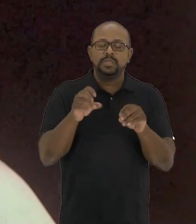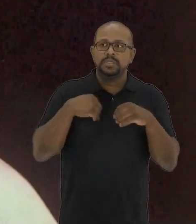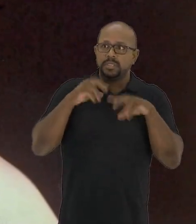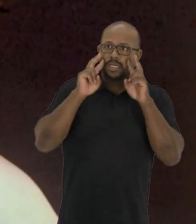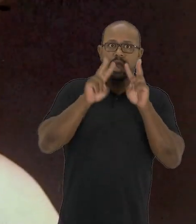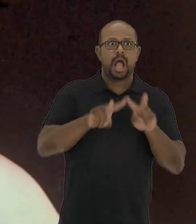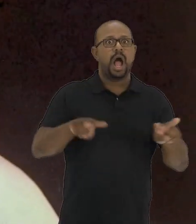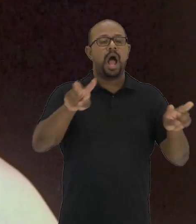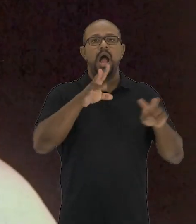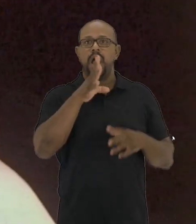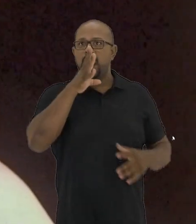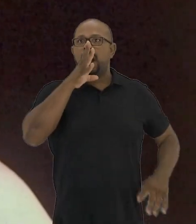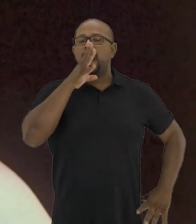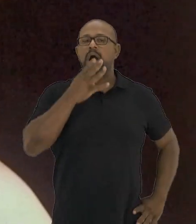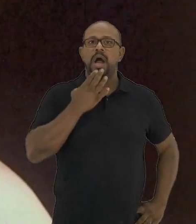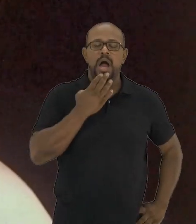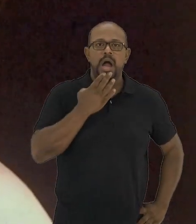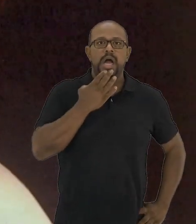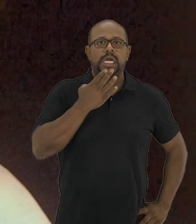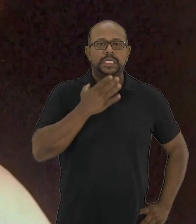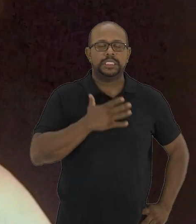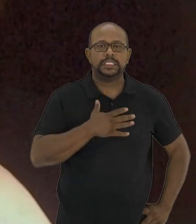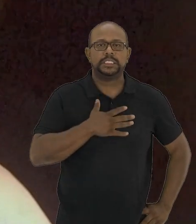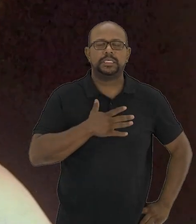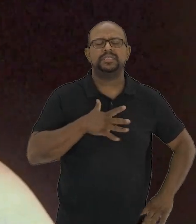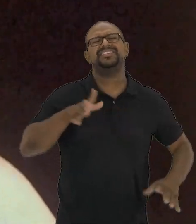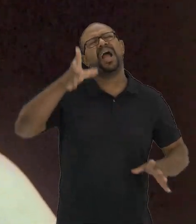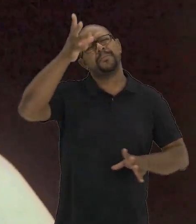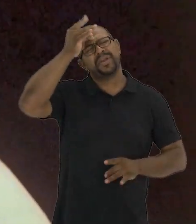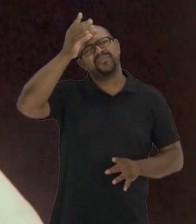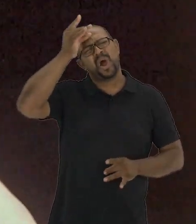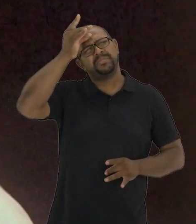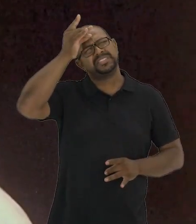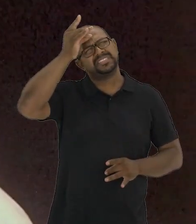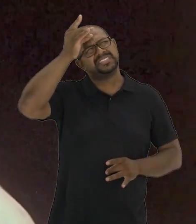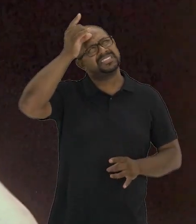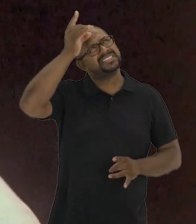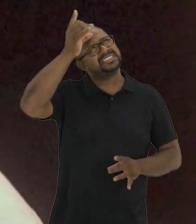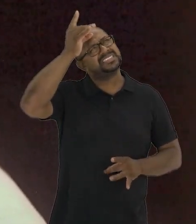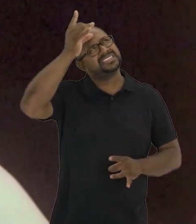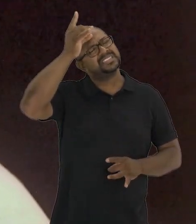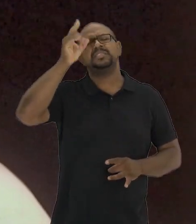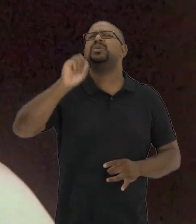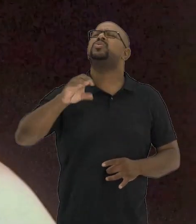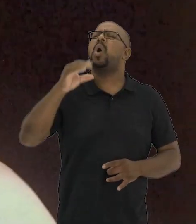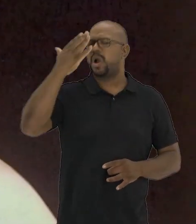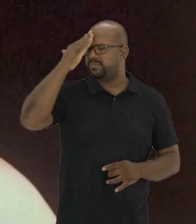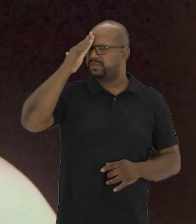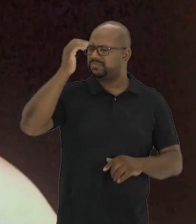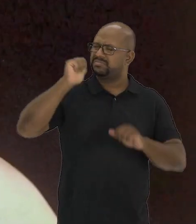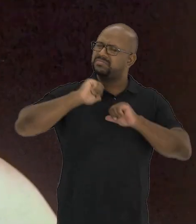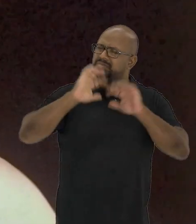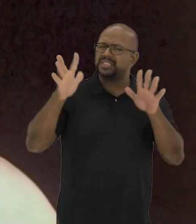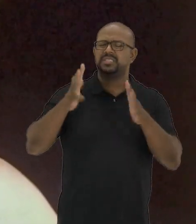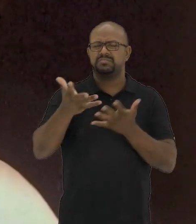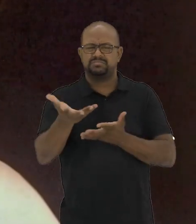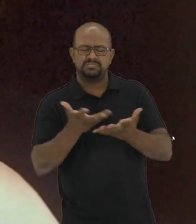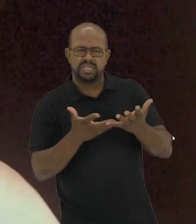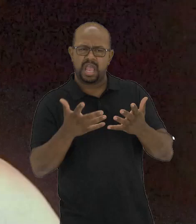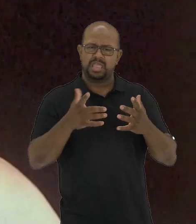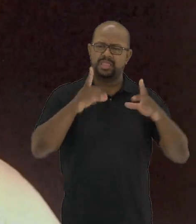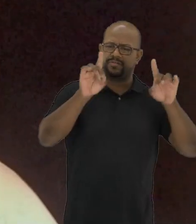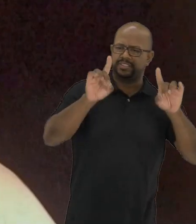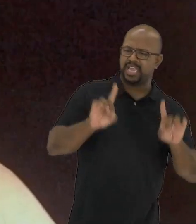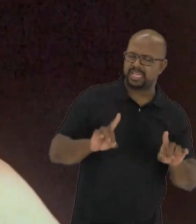o nosso lugar de apreciação do objeto artístico. E a performance, como dialogar o entendimento que